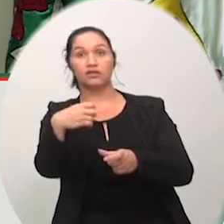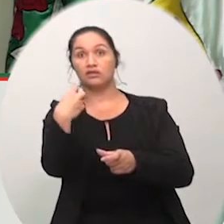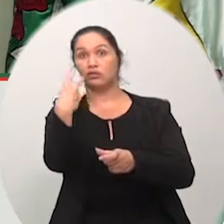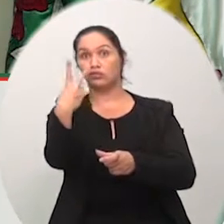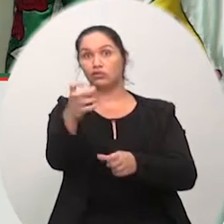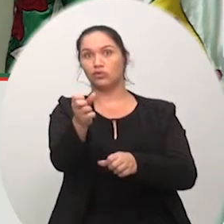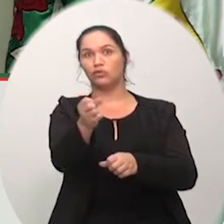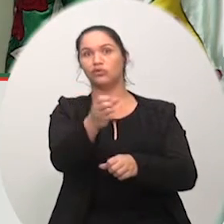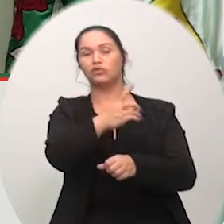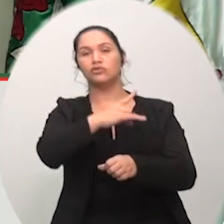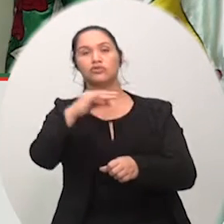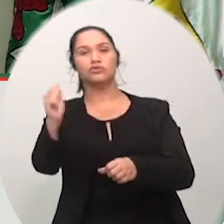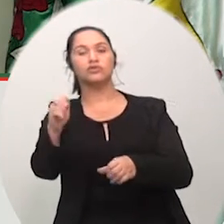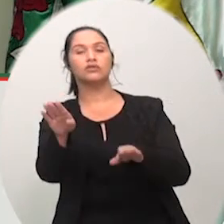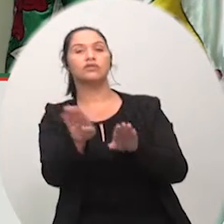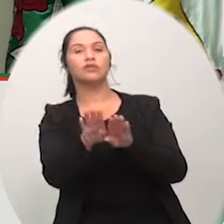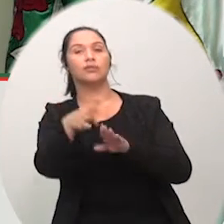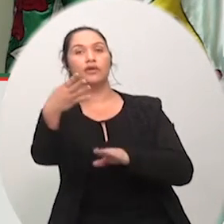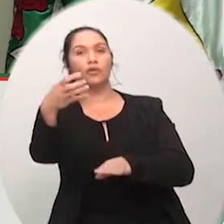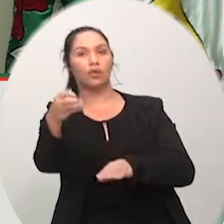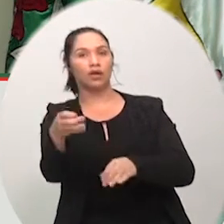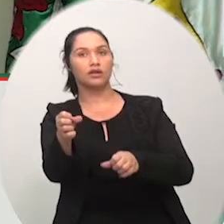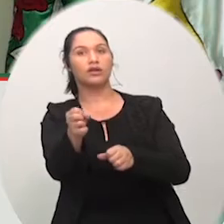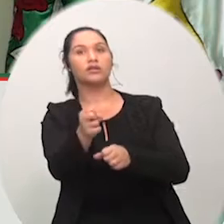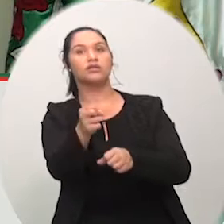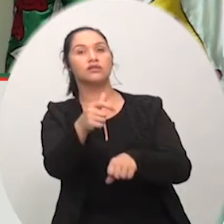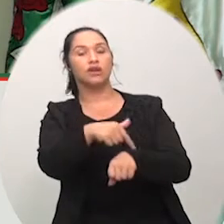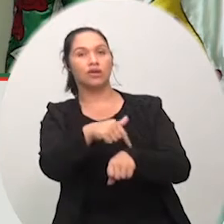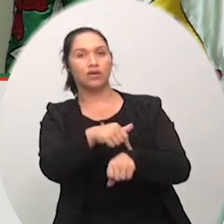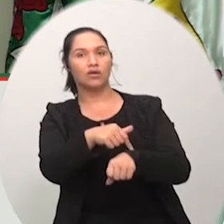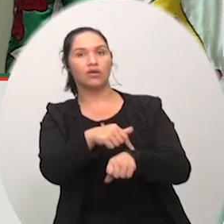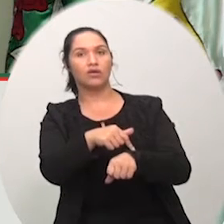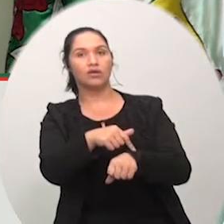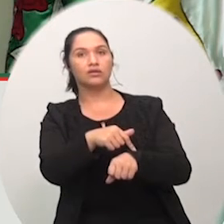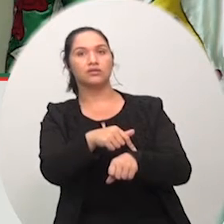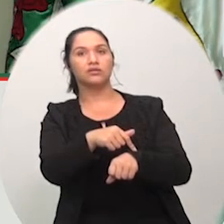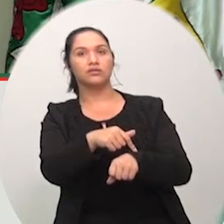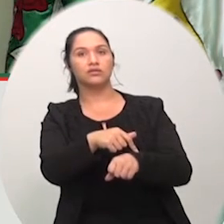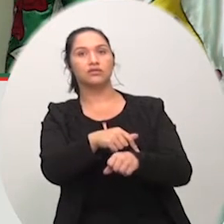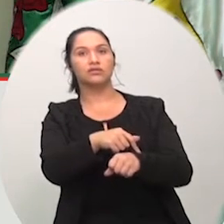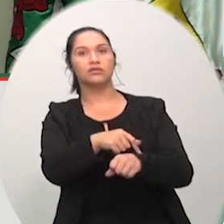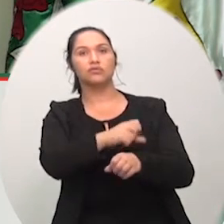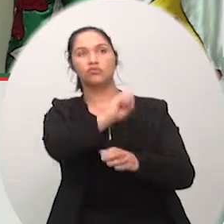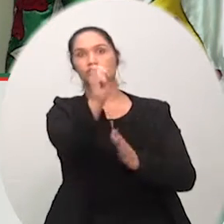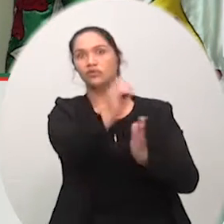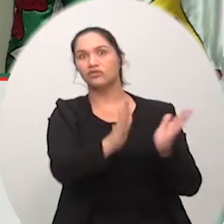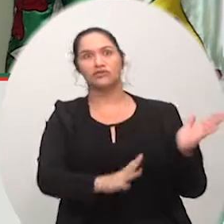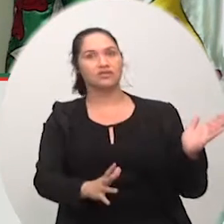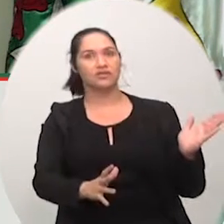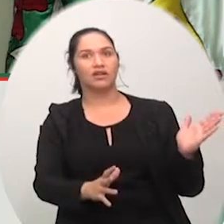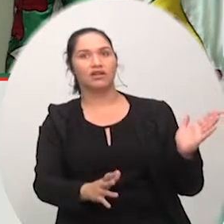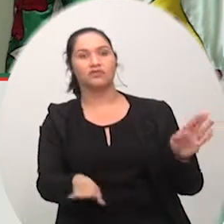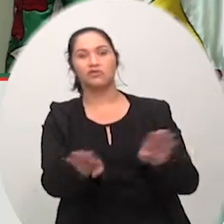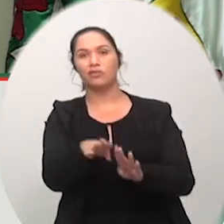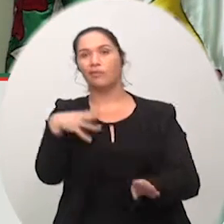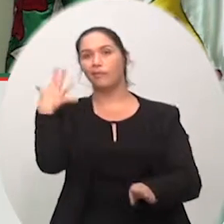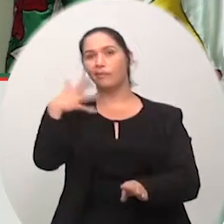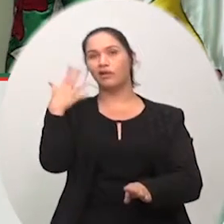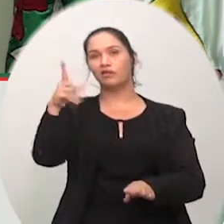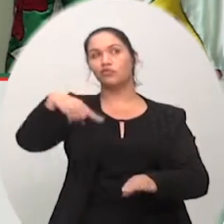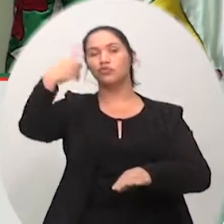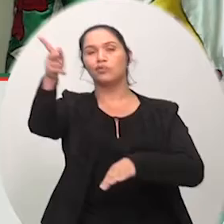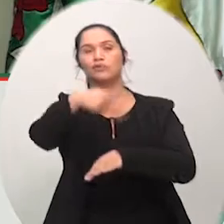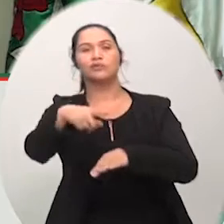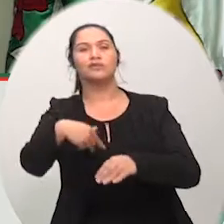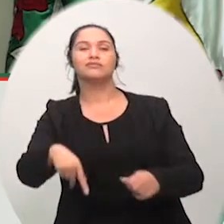de atividades simultâneas ali na SIC inclusive com palestrantes internacionais que estarão se fazendo presente então